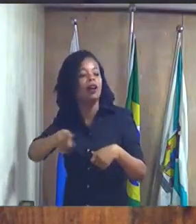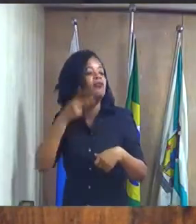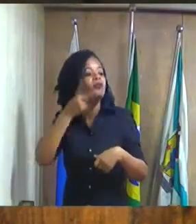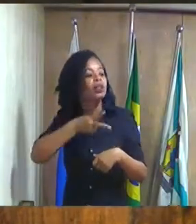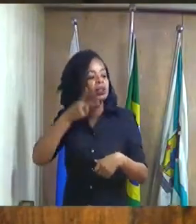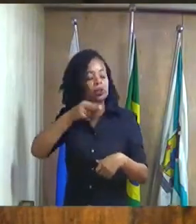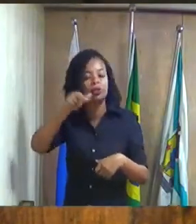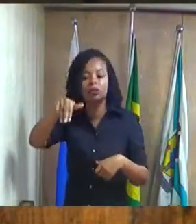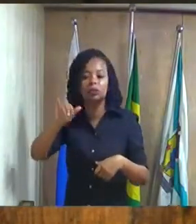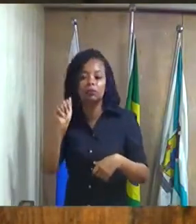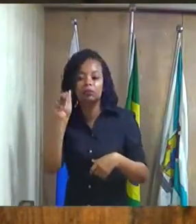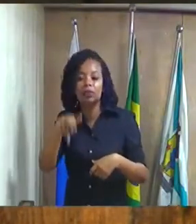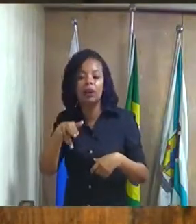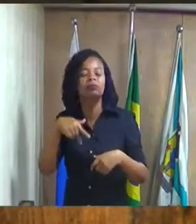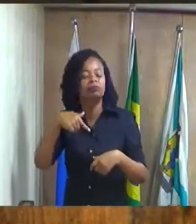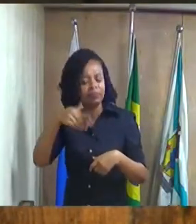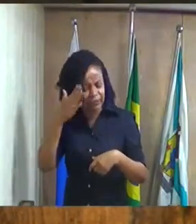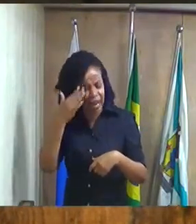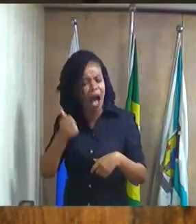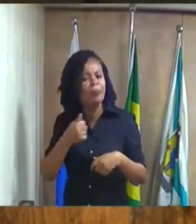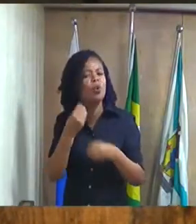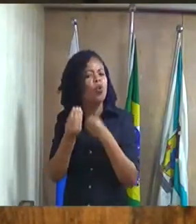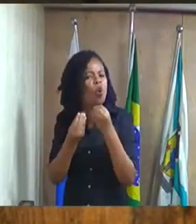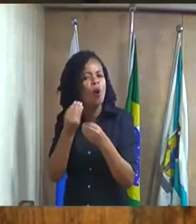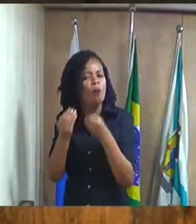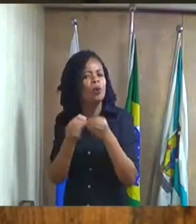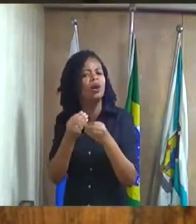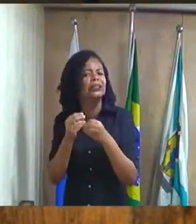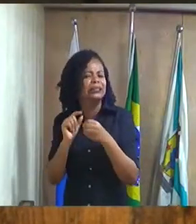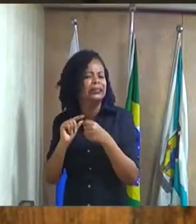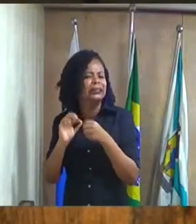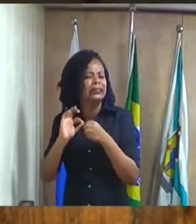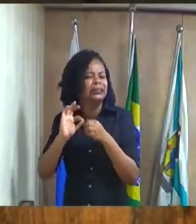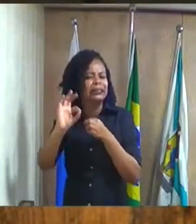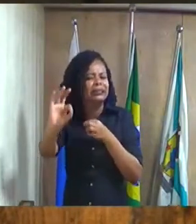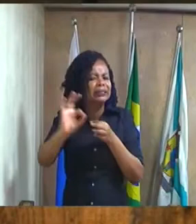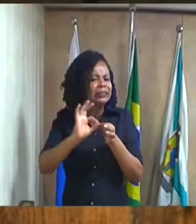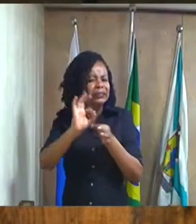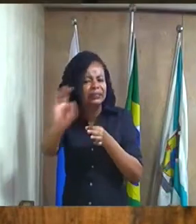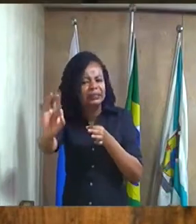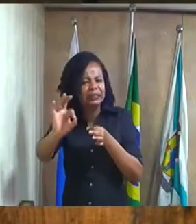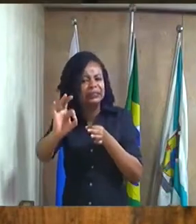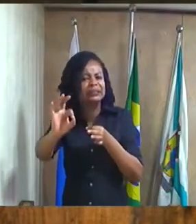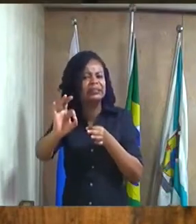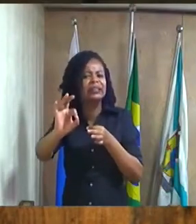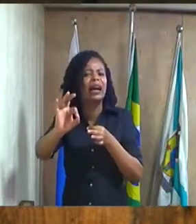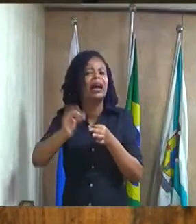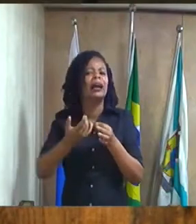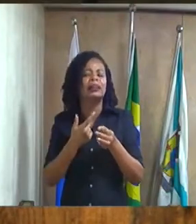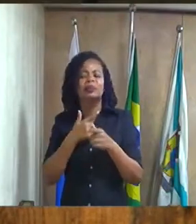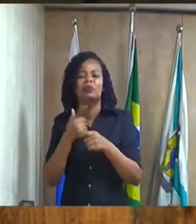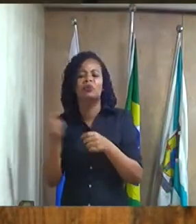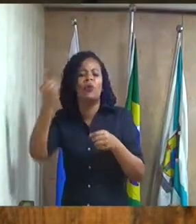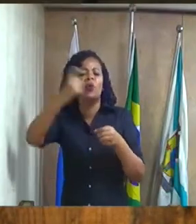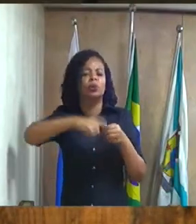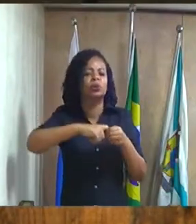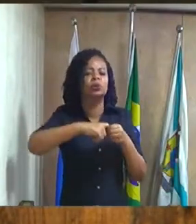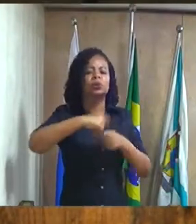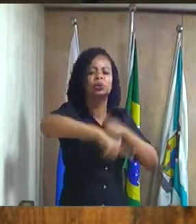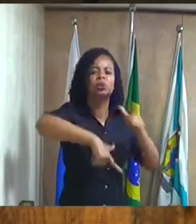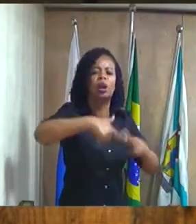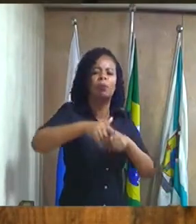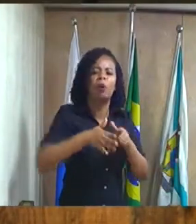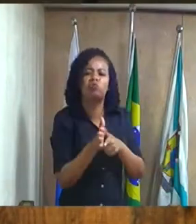bem disso a população que mora ali em cima volta para o trabalho que vem com o carro pega ali um